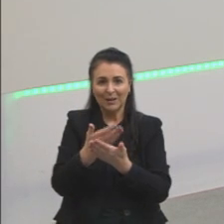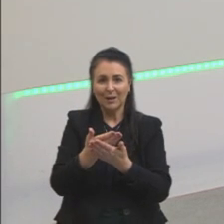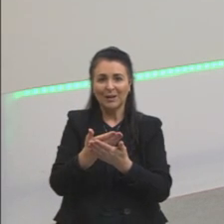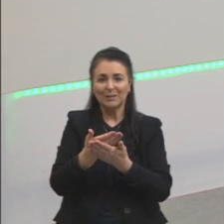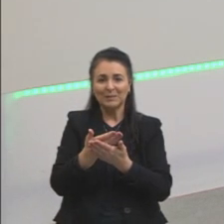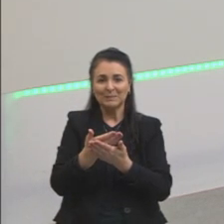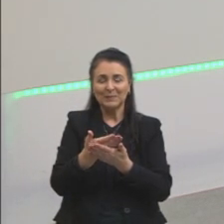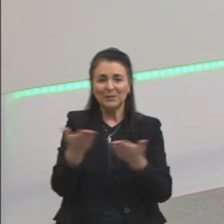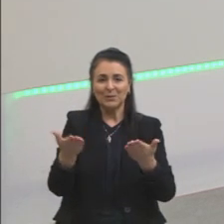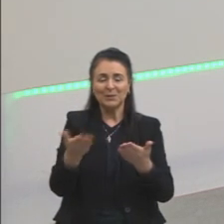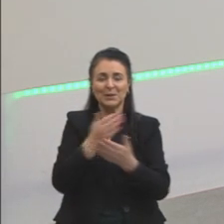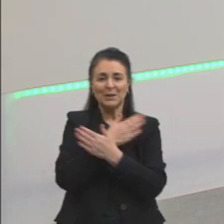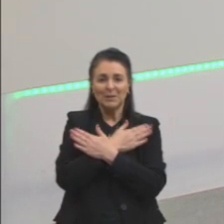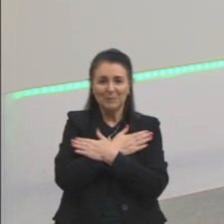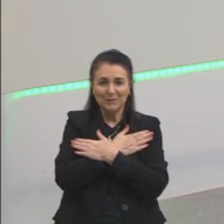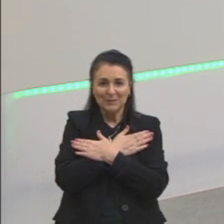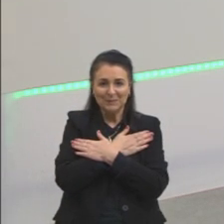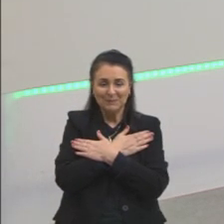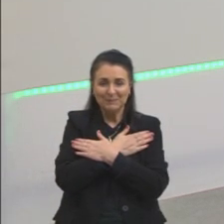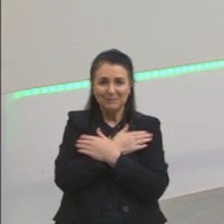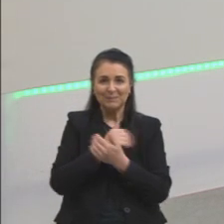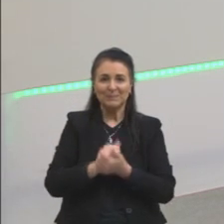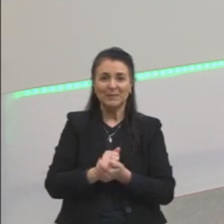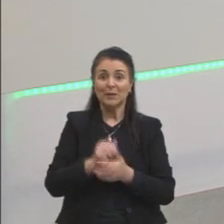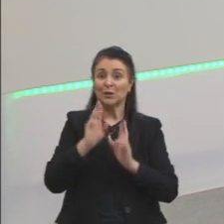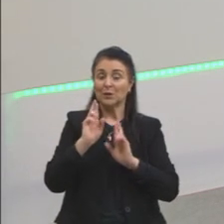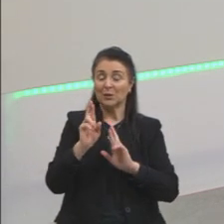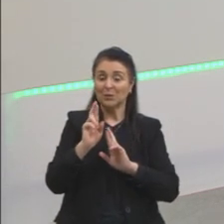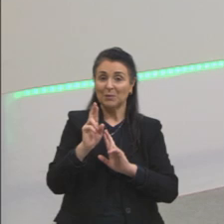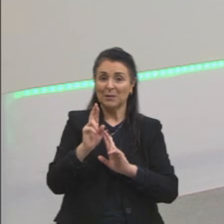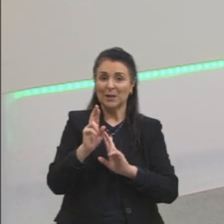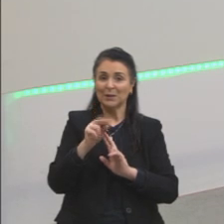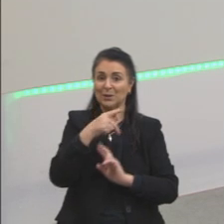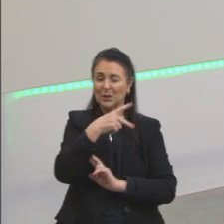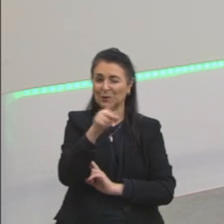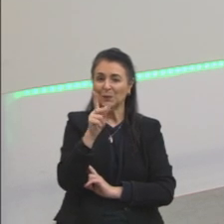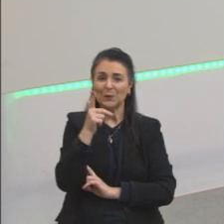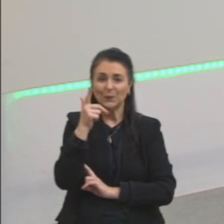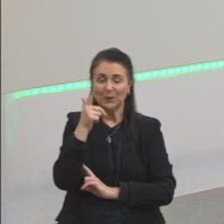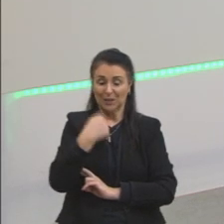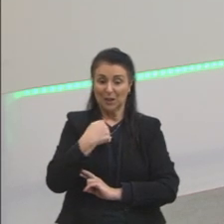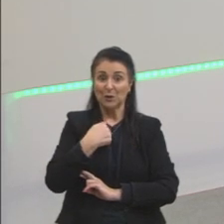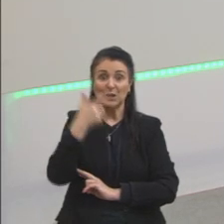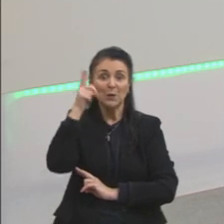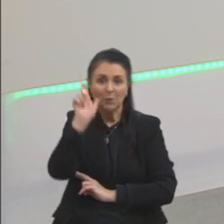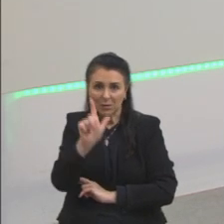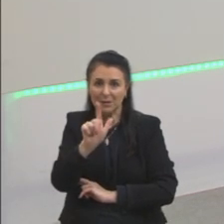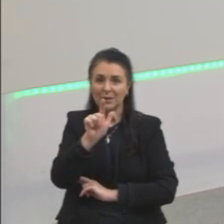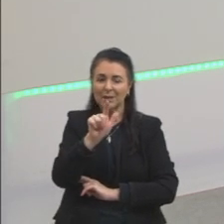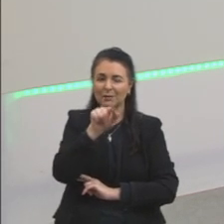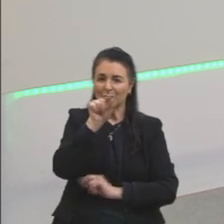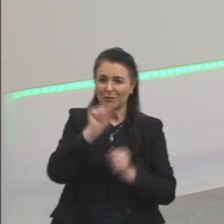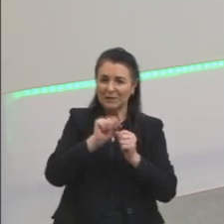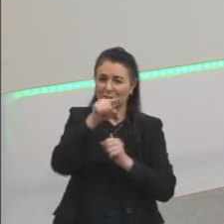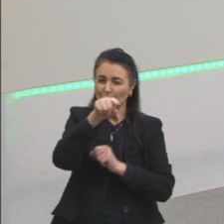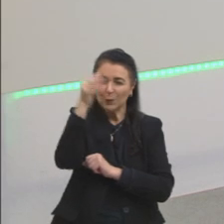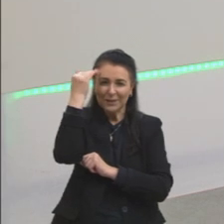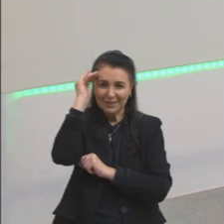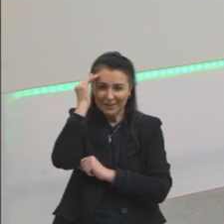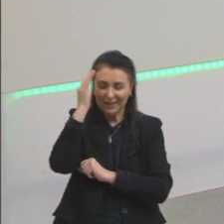obrigado, um grande abraço, espero que eu tenha conseguido contribuir no teu entendimento da